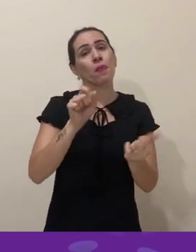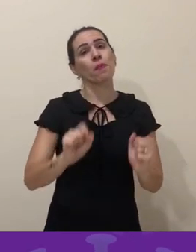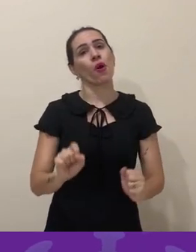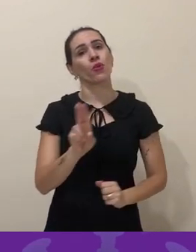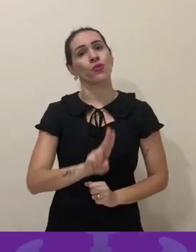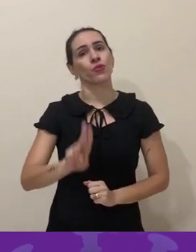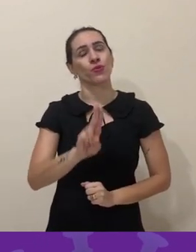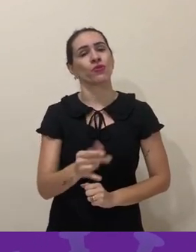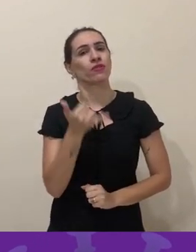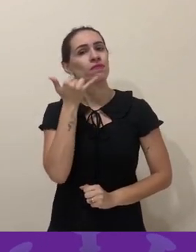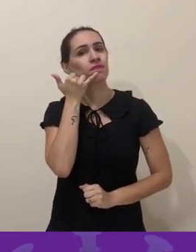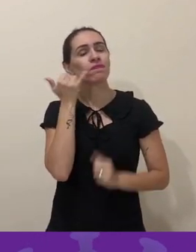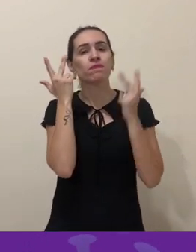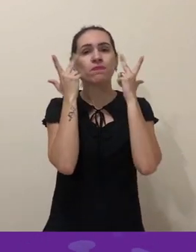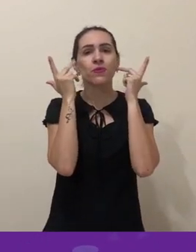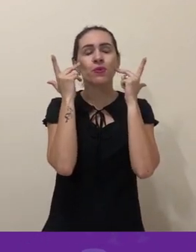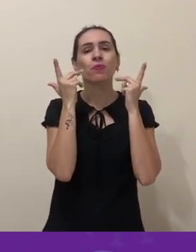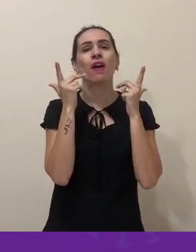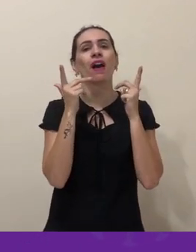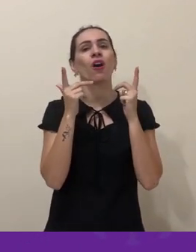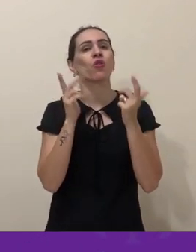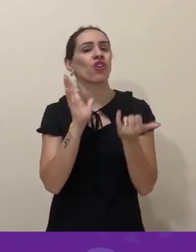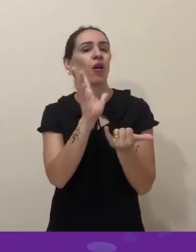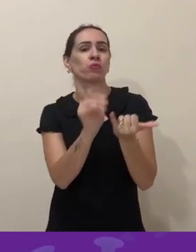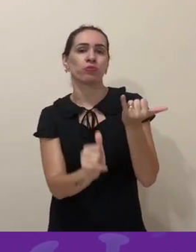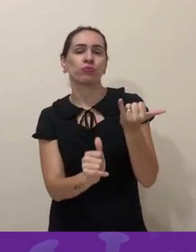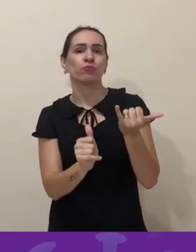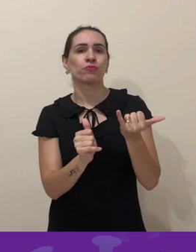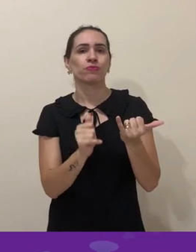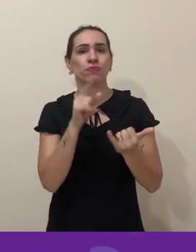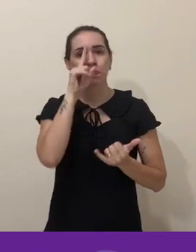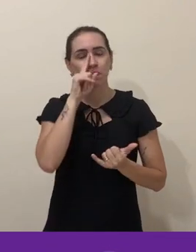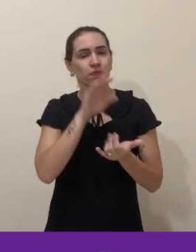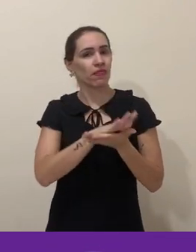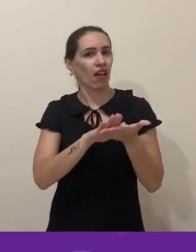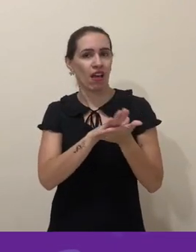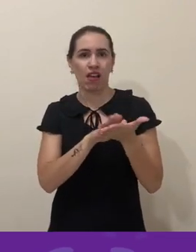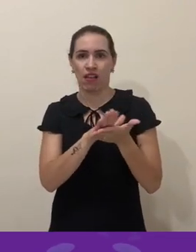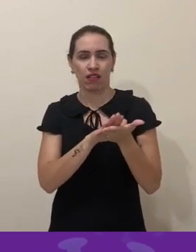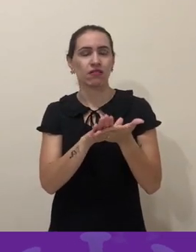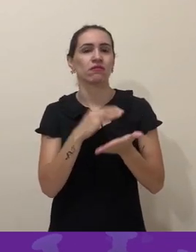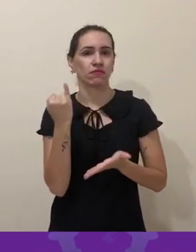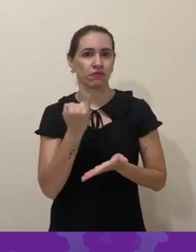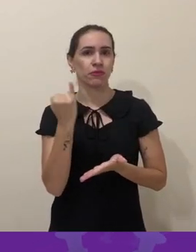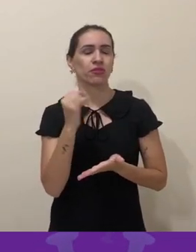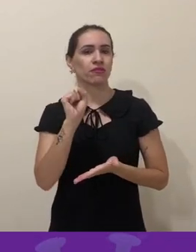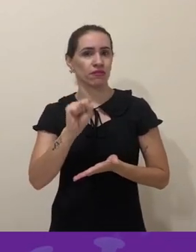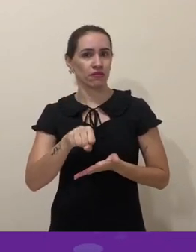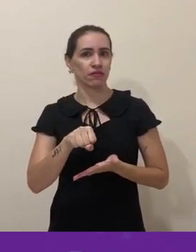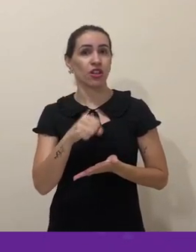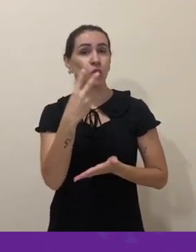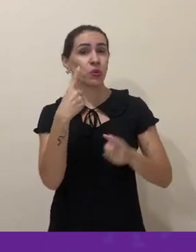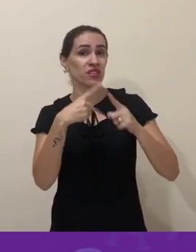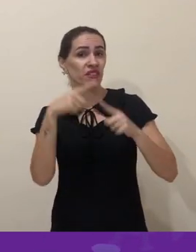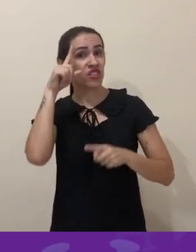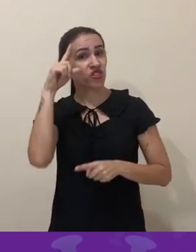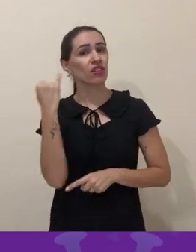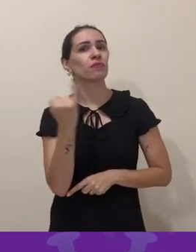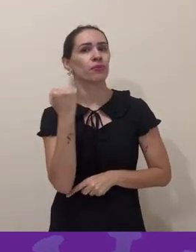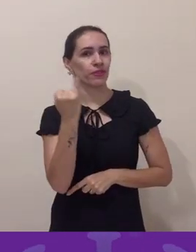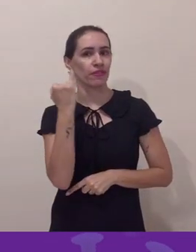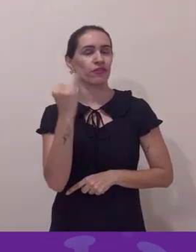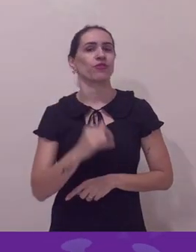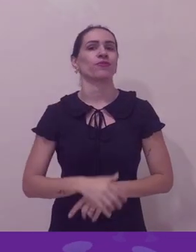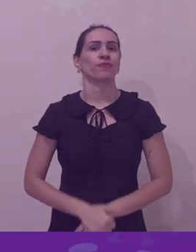telefone fica limpo em relação a esse risco. Então fazer isso umas duas vezes no dia é prudente.